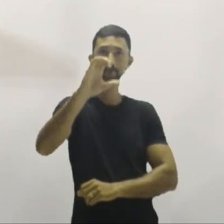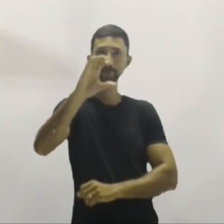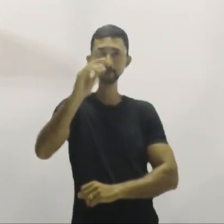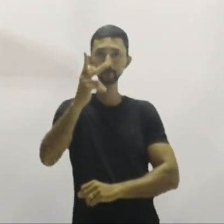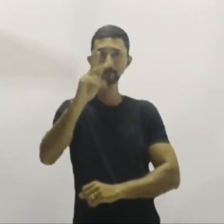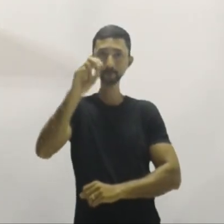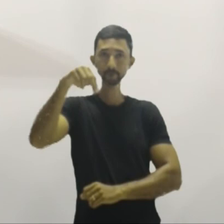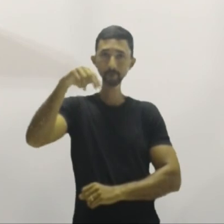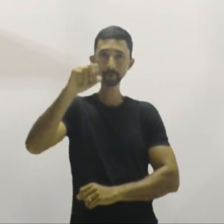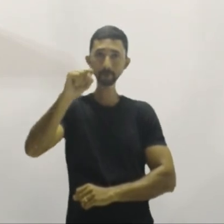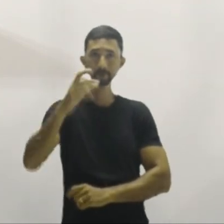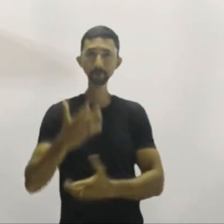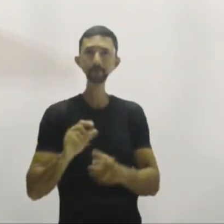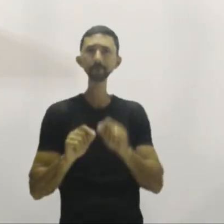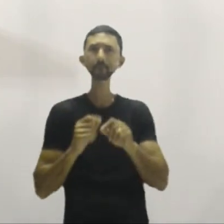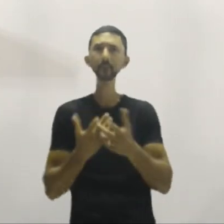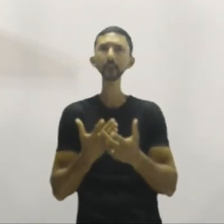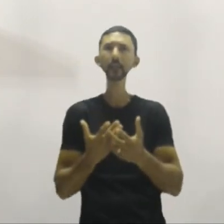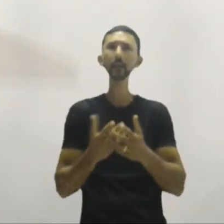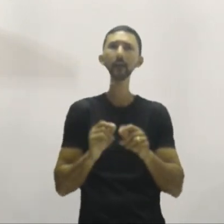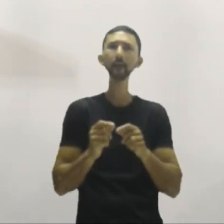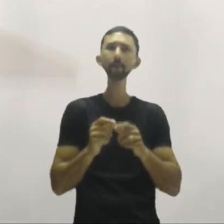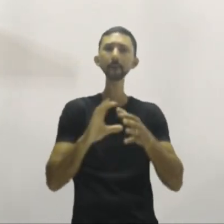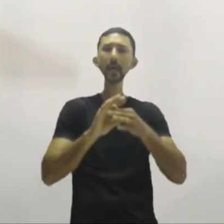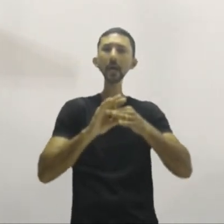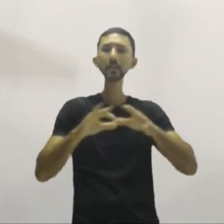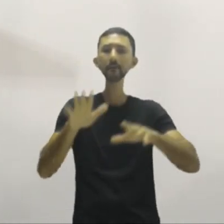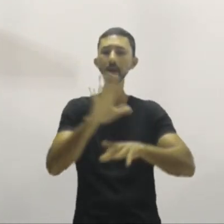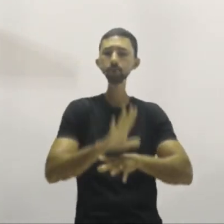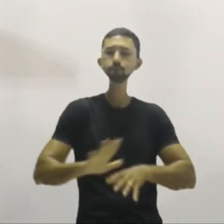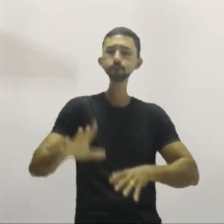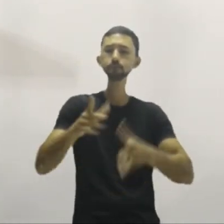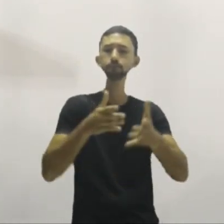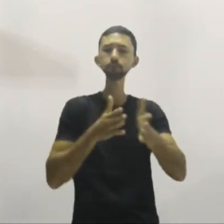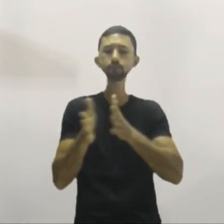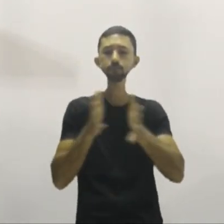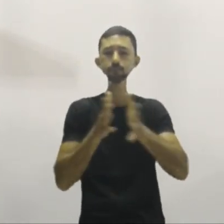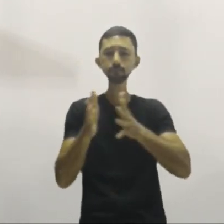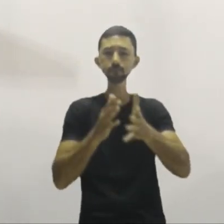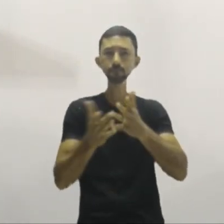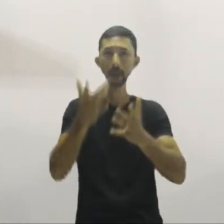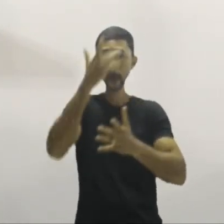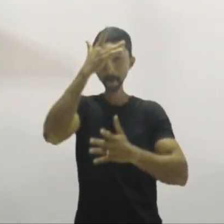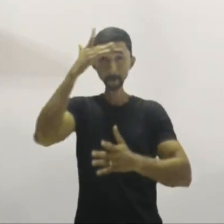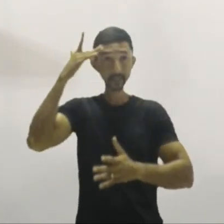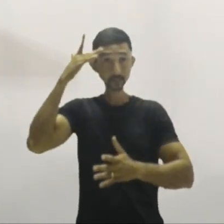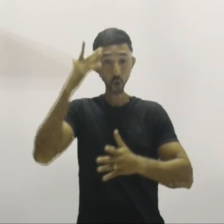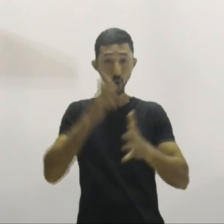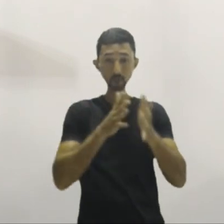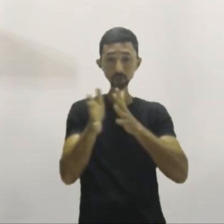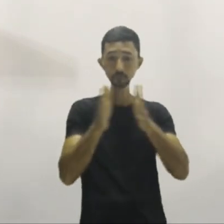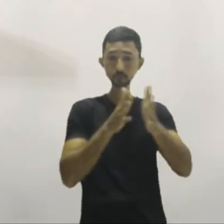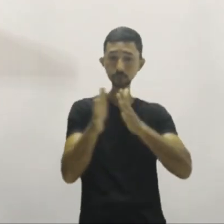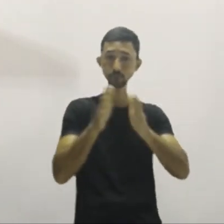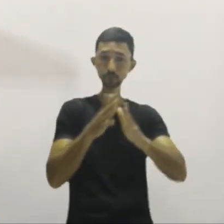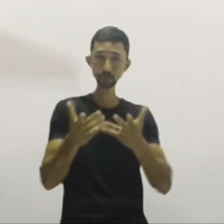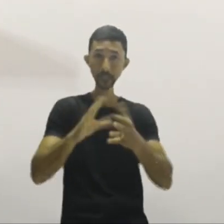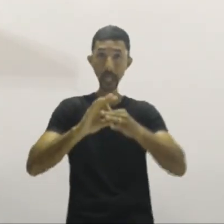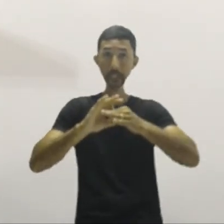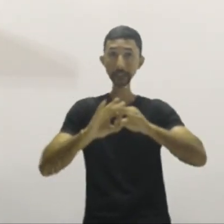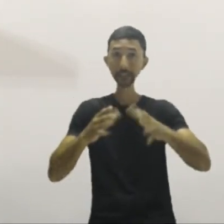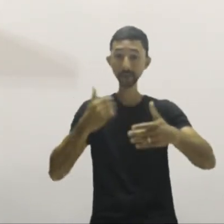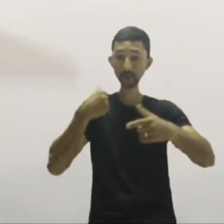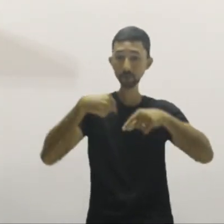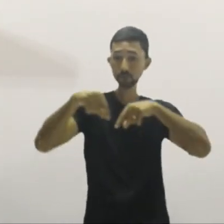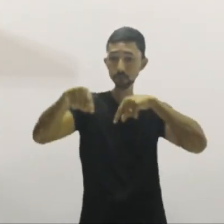esse espaço, Donato? Ele é o espaço de livre circulação de pessoas. As pessoas